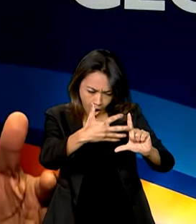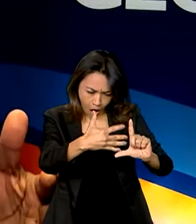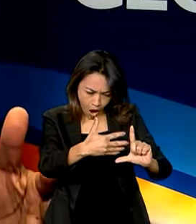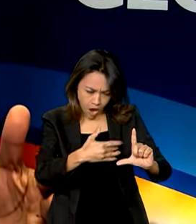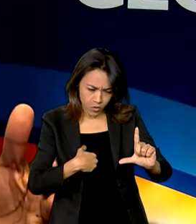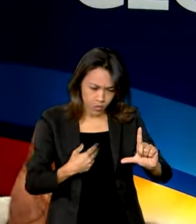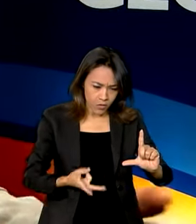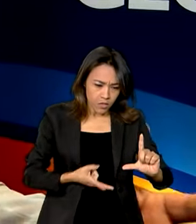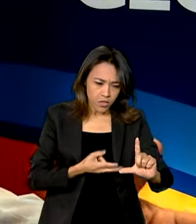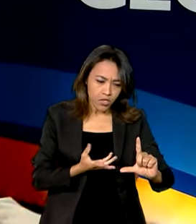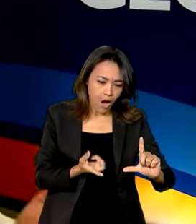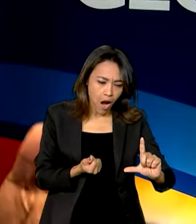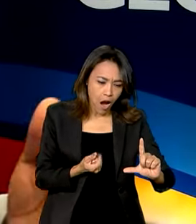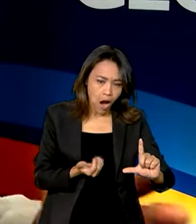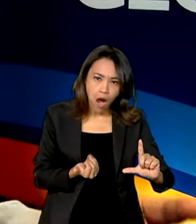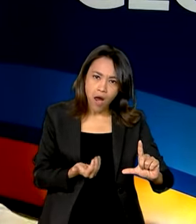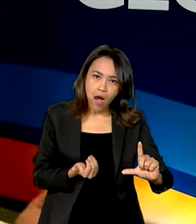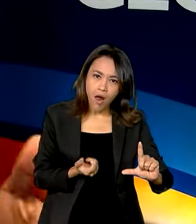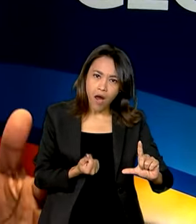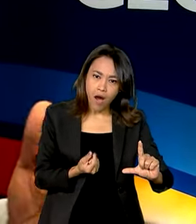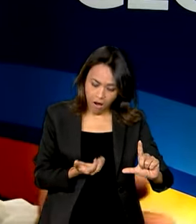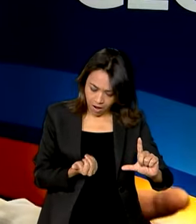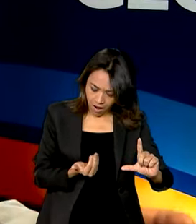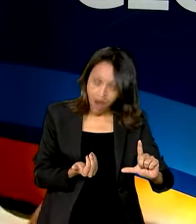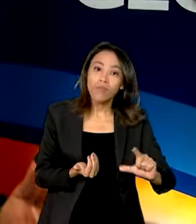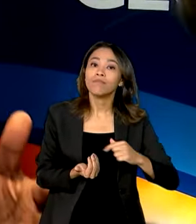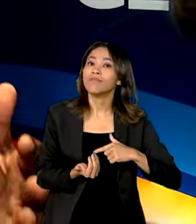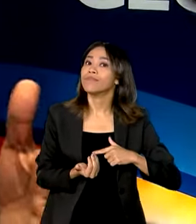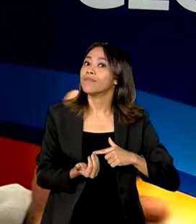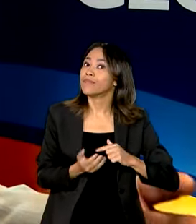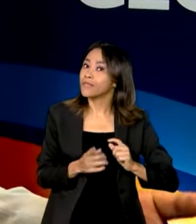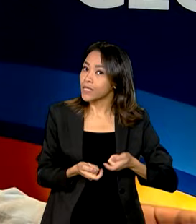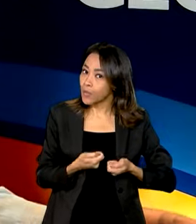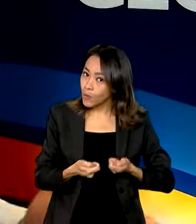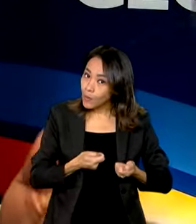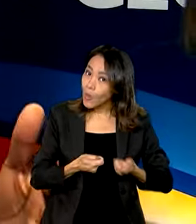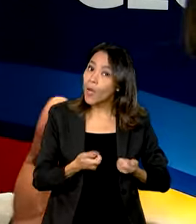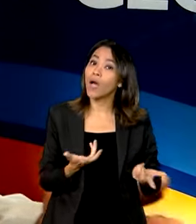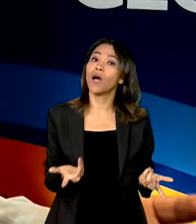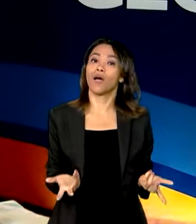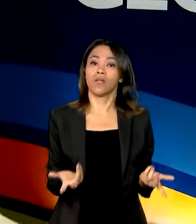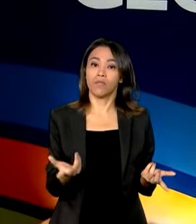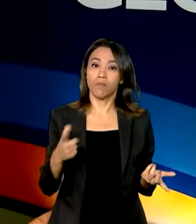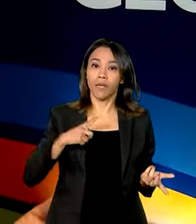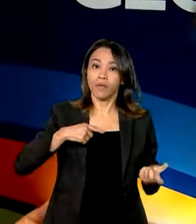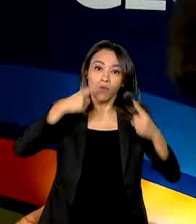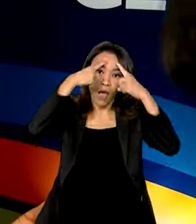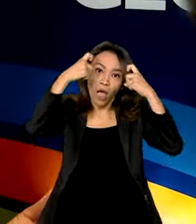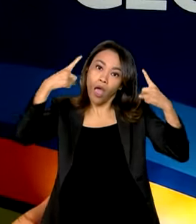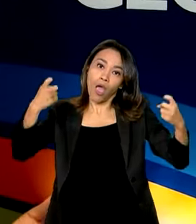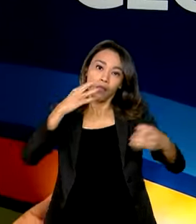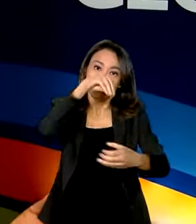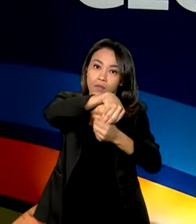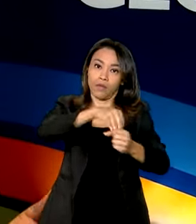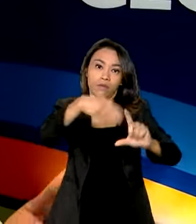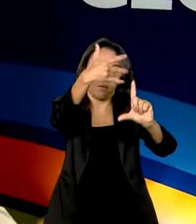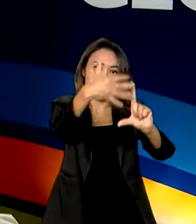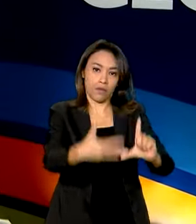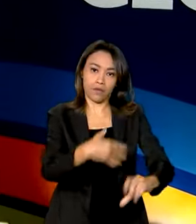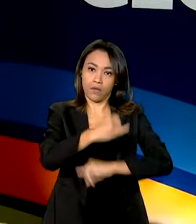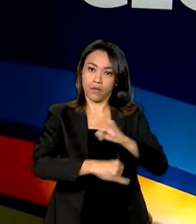tem que estabelecer um índice de controle para que não haja violência, porque não haja violação de direitos, porque as pessoas não se agridam, certo?